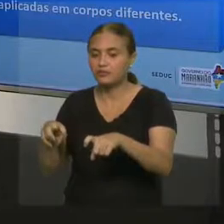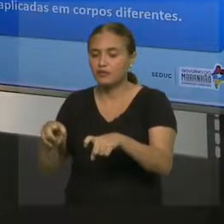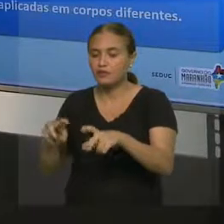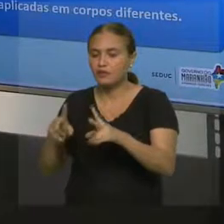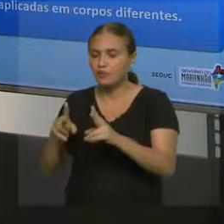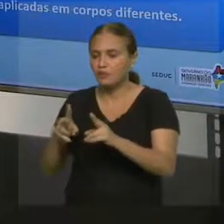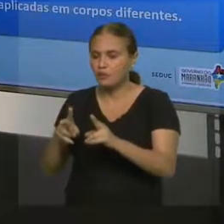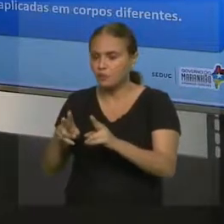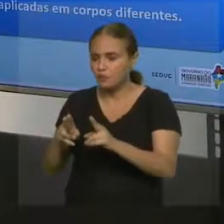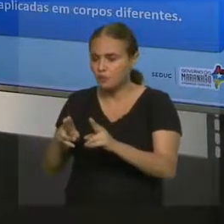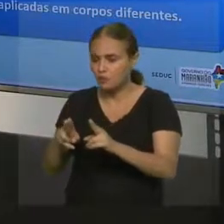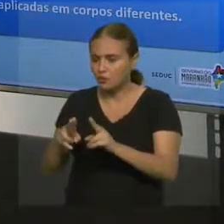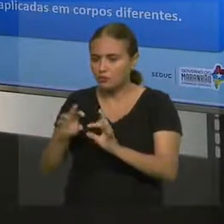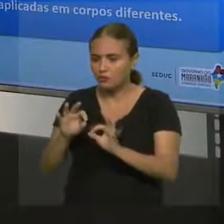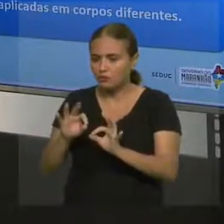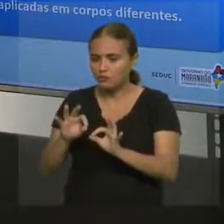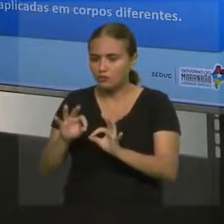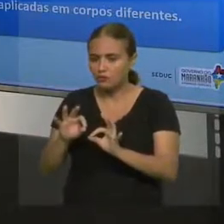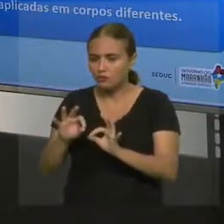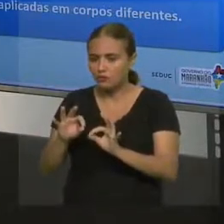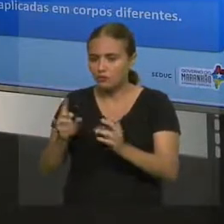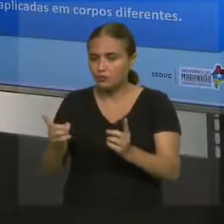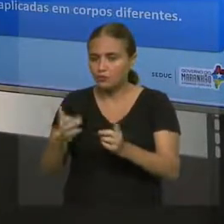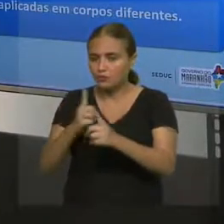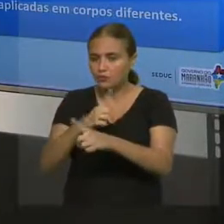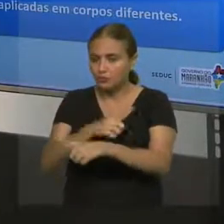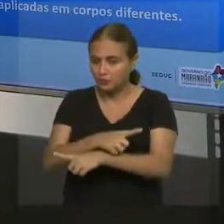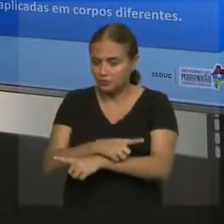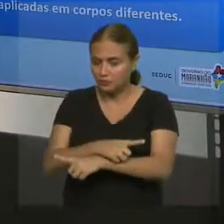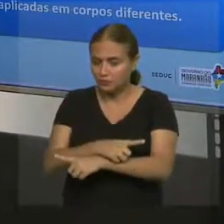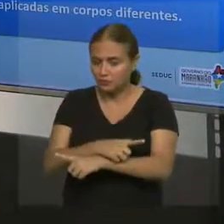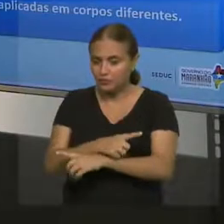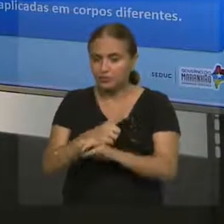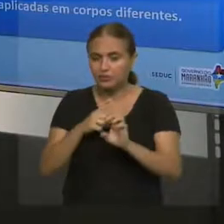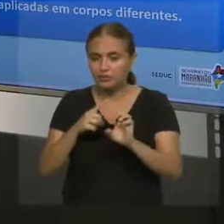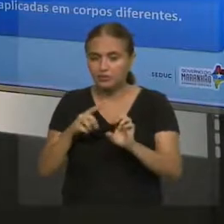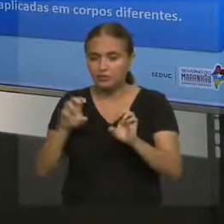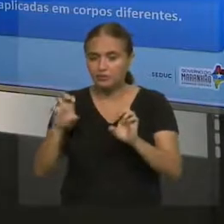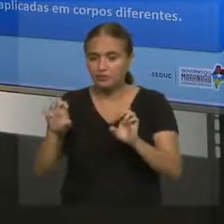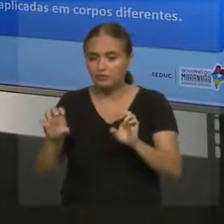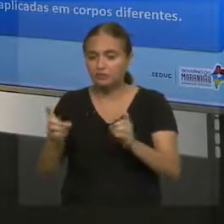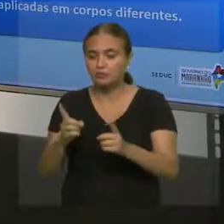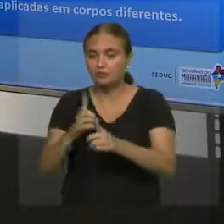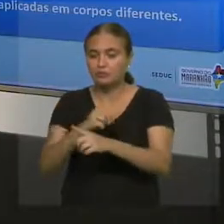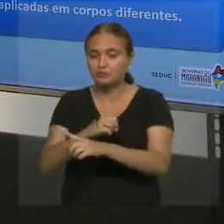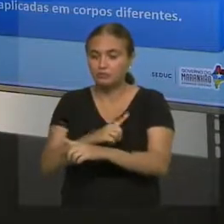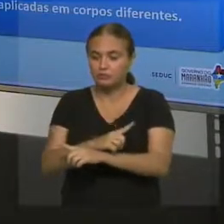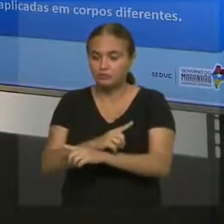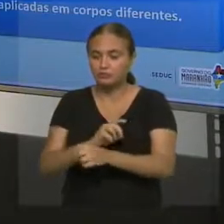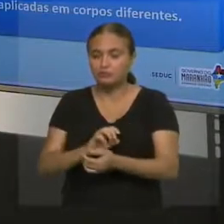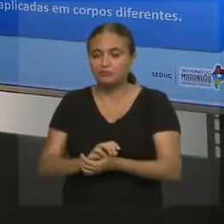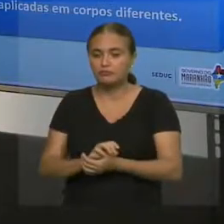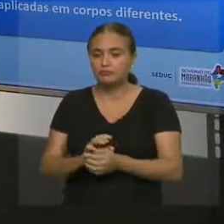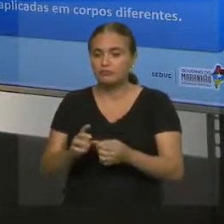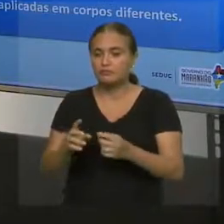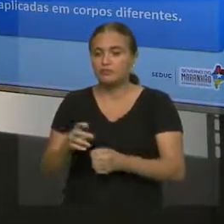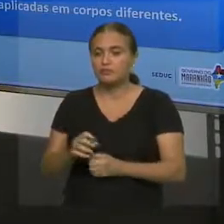direção, a mesma intensidade, e os sentidos devem ser opostos. Ou seja, pega a sua ideia da intensidade, a intensidade tem que ser a mesma.